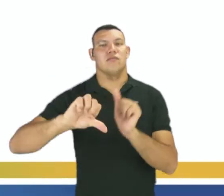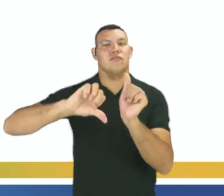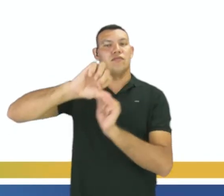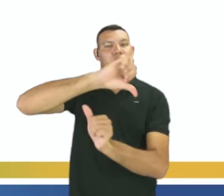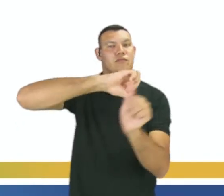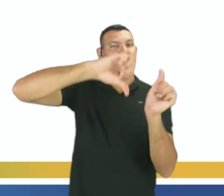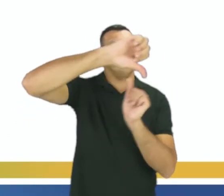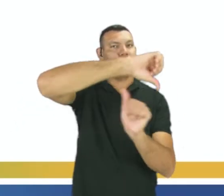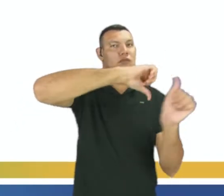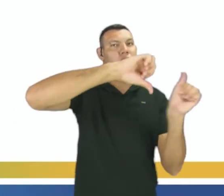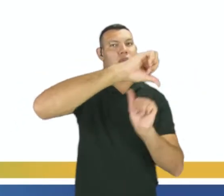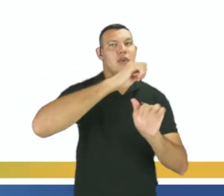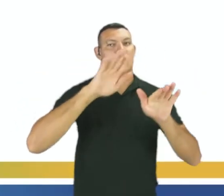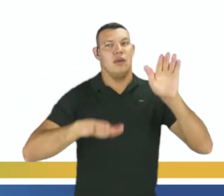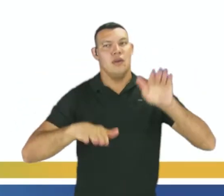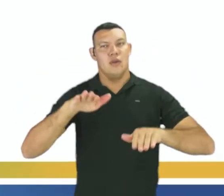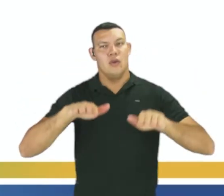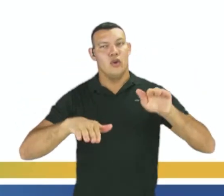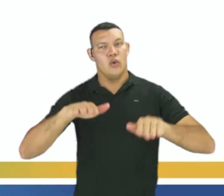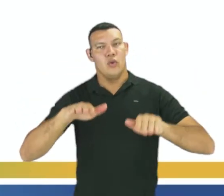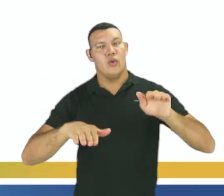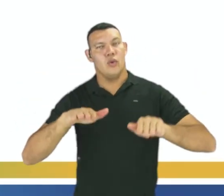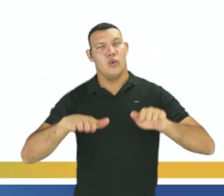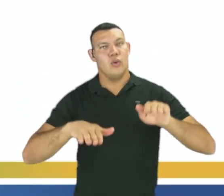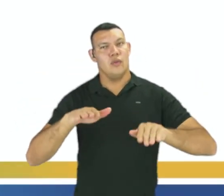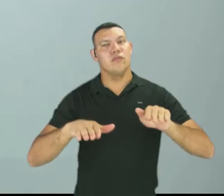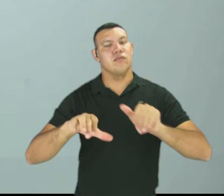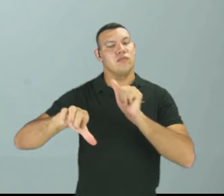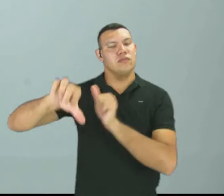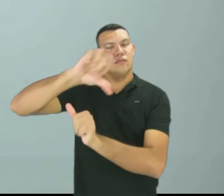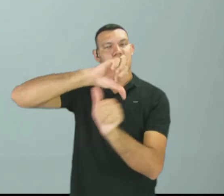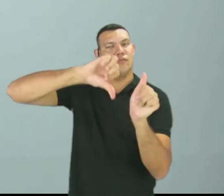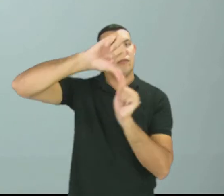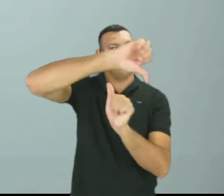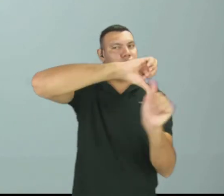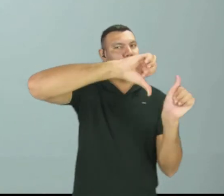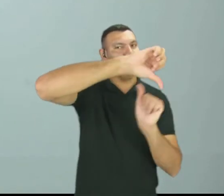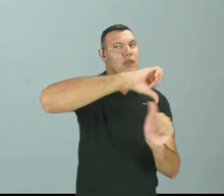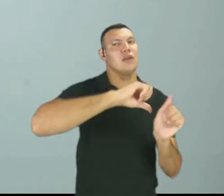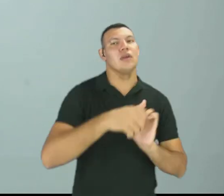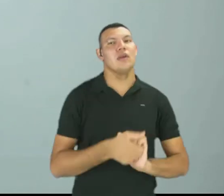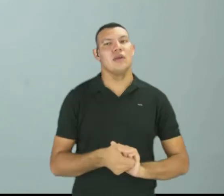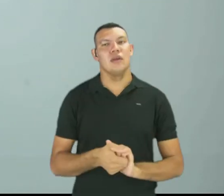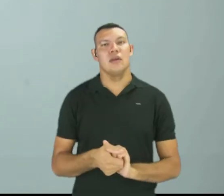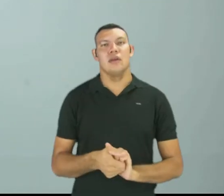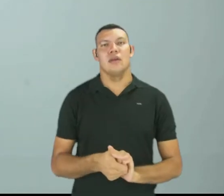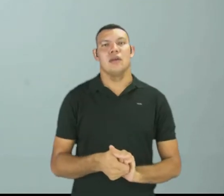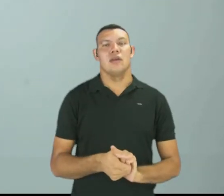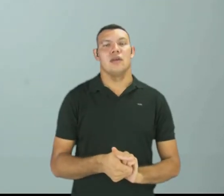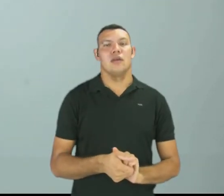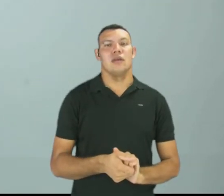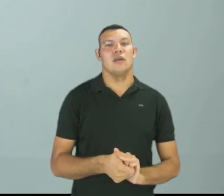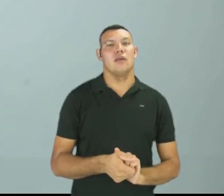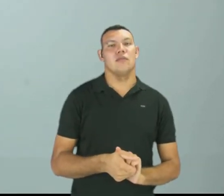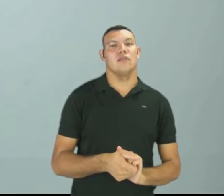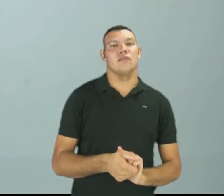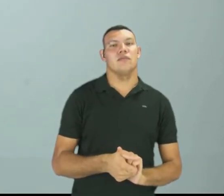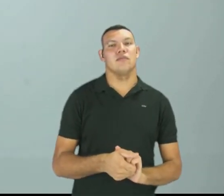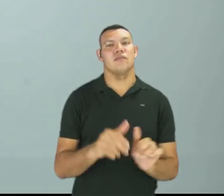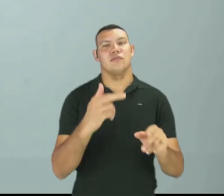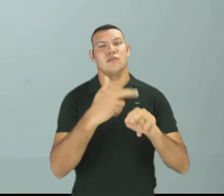equilíbrio químico é trabalhar com reações reversíveis, onde nós temos produtos formando